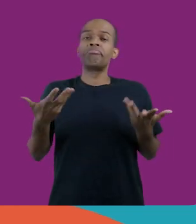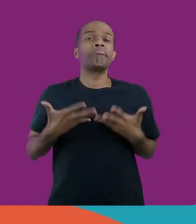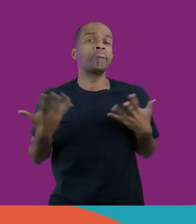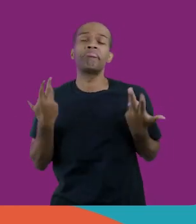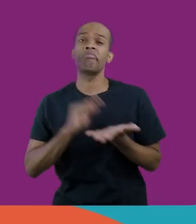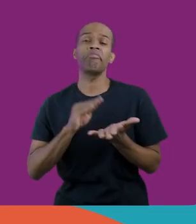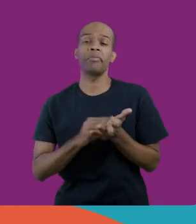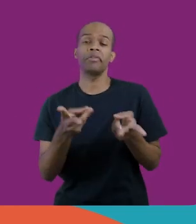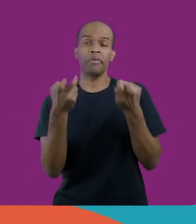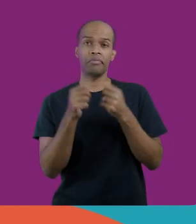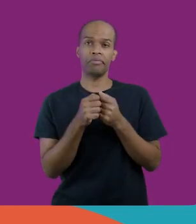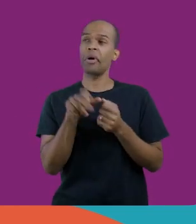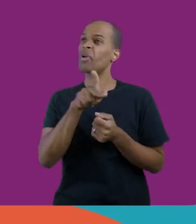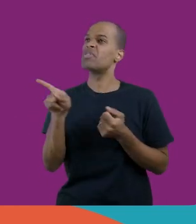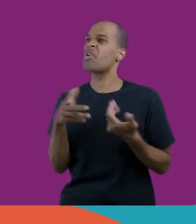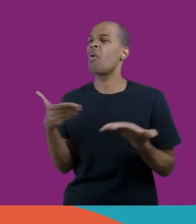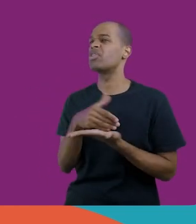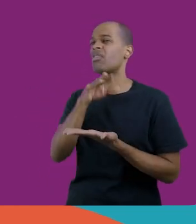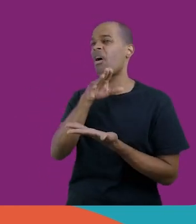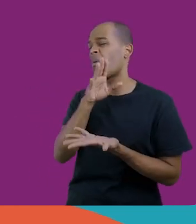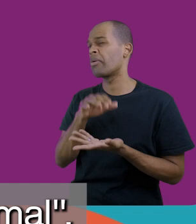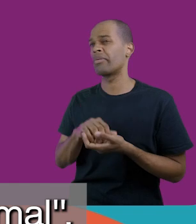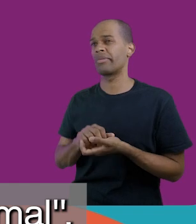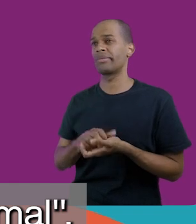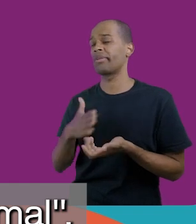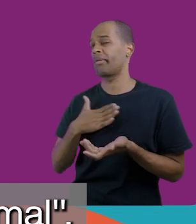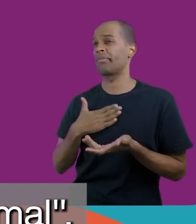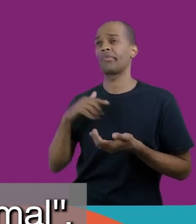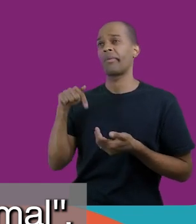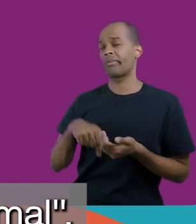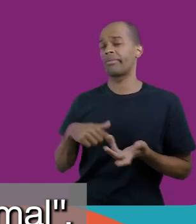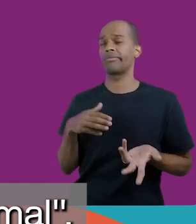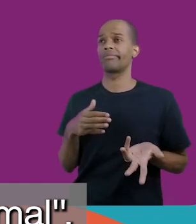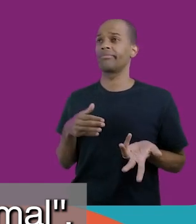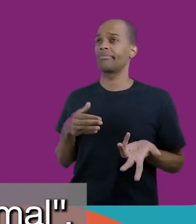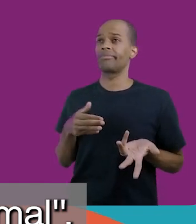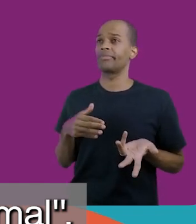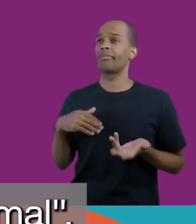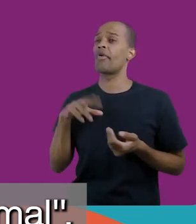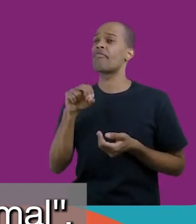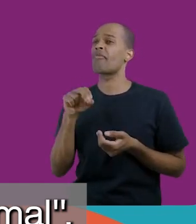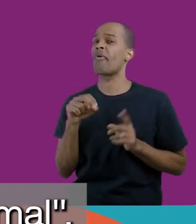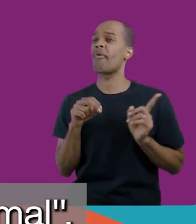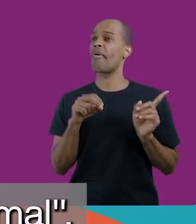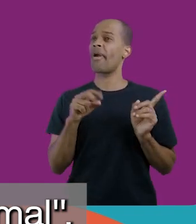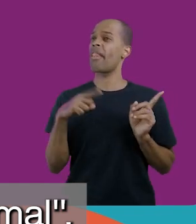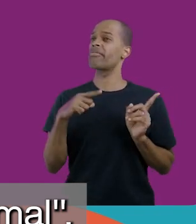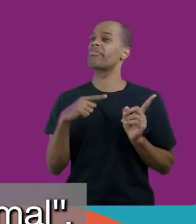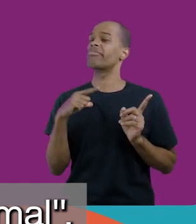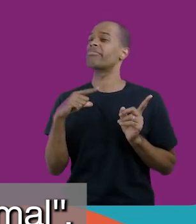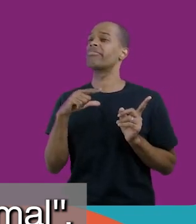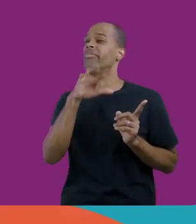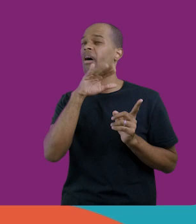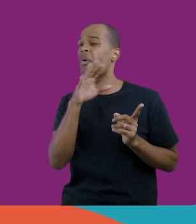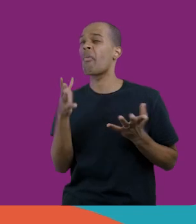desmotivados mesmo. Professora, está ruim hoje, eu estou aqui com o avô, que está muito